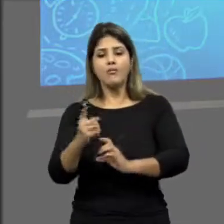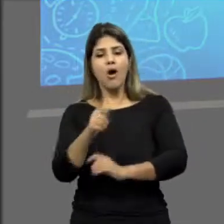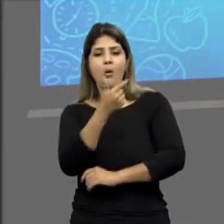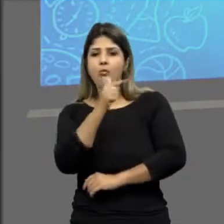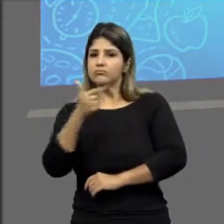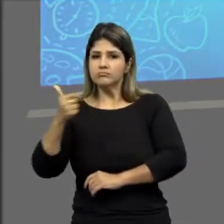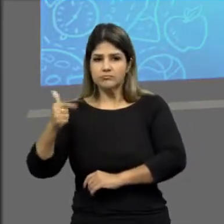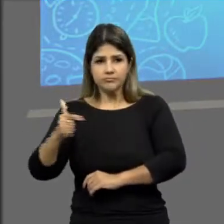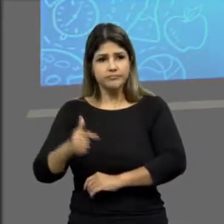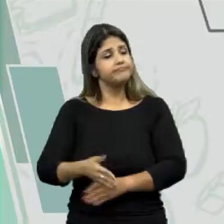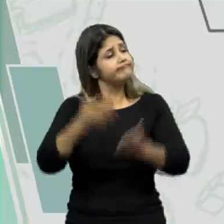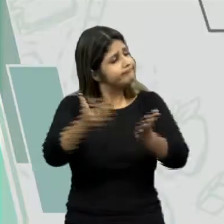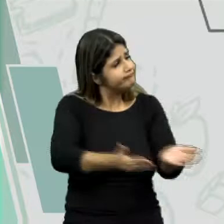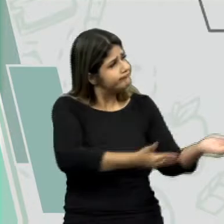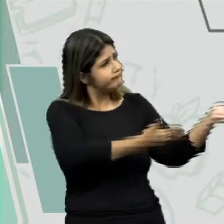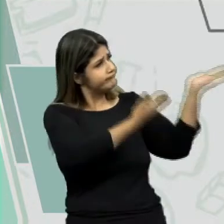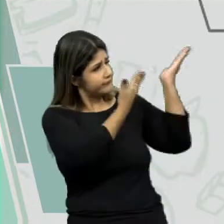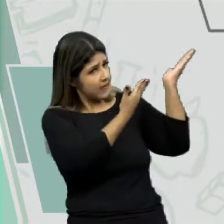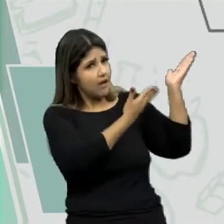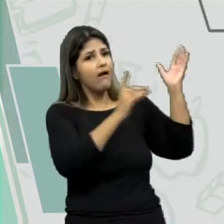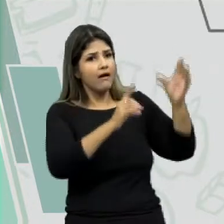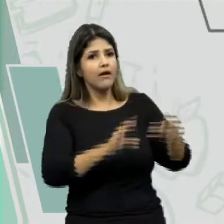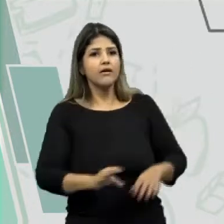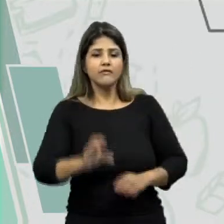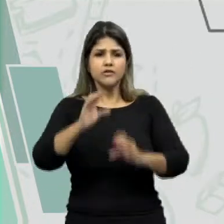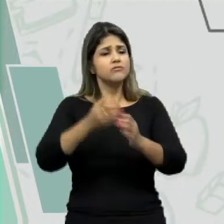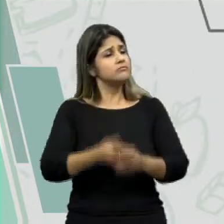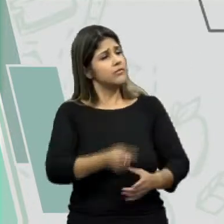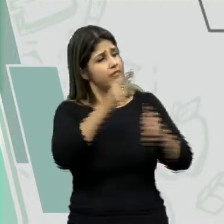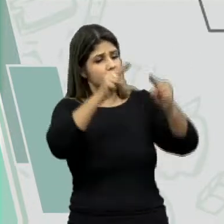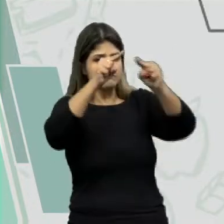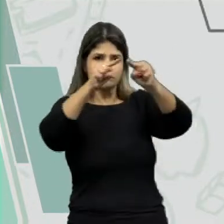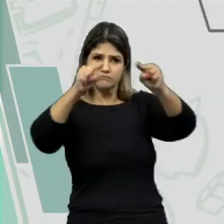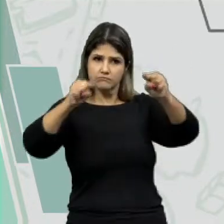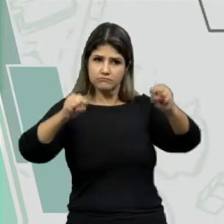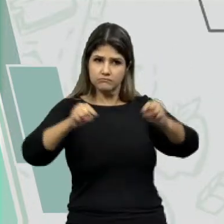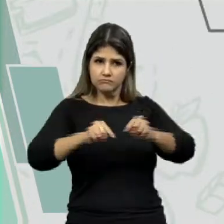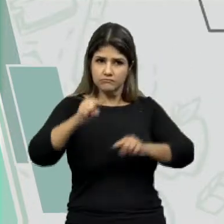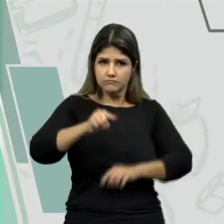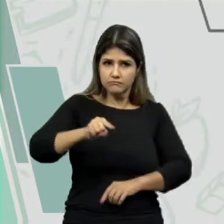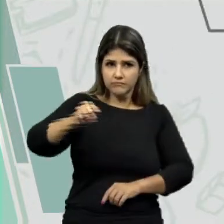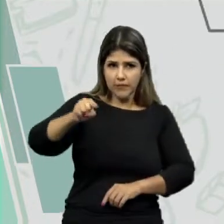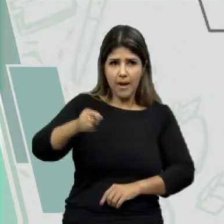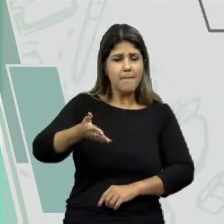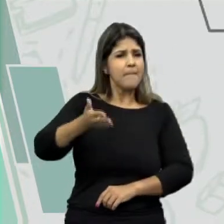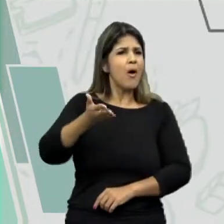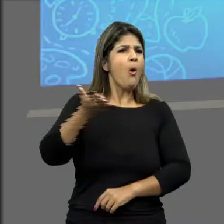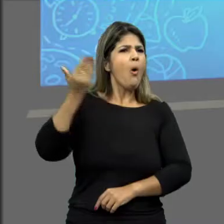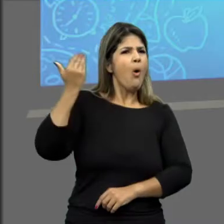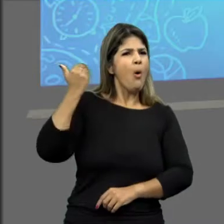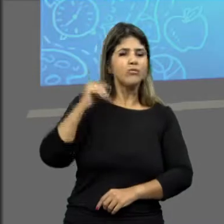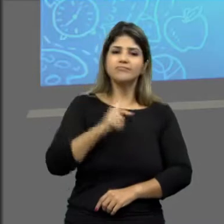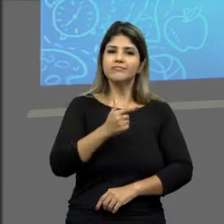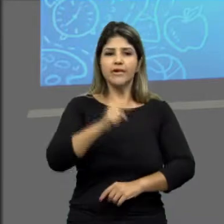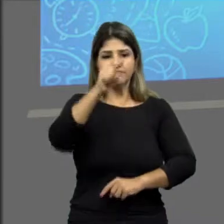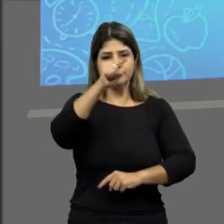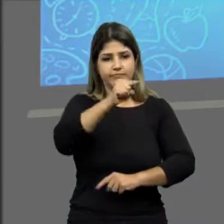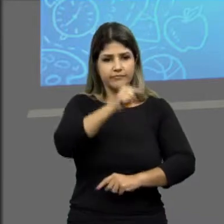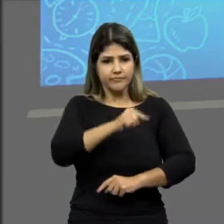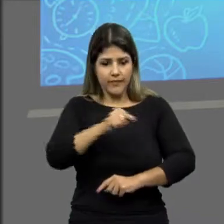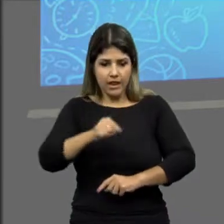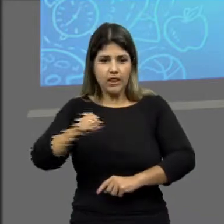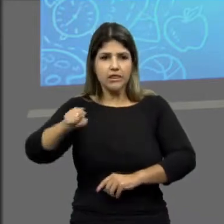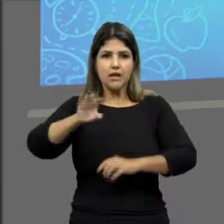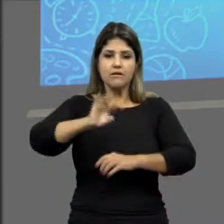ciclo, a outra não. Então, essa que você tá vendo na tela agora é a fechada. Observa, são ciclos. A que a gente viu anteriormente, aberta.